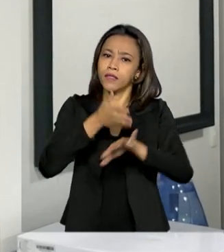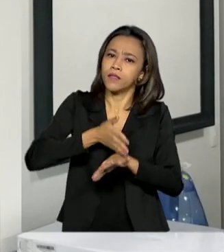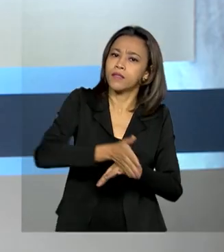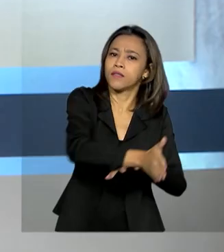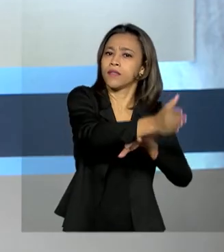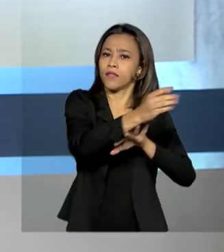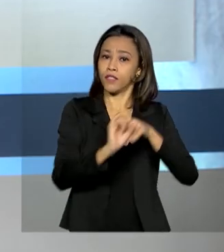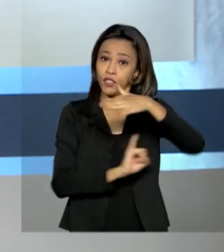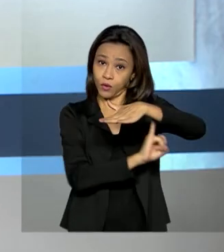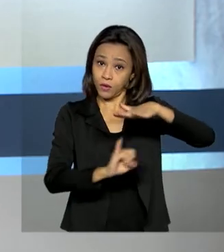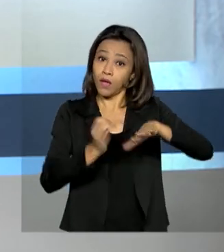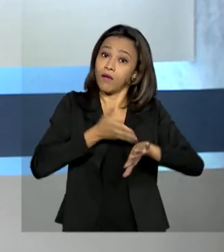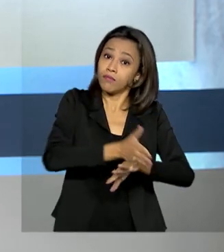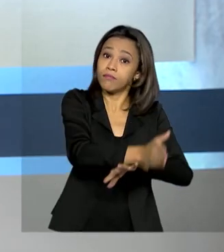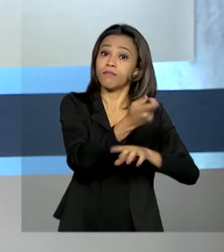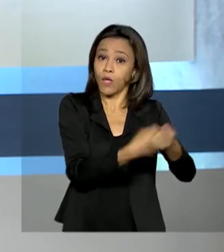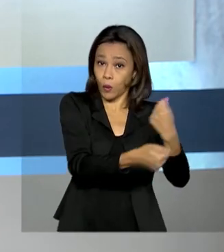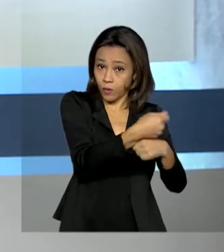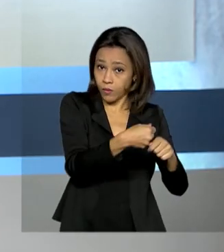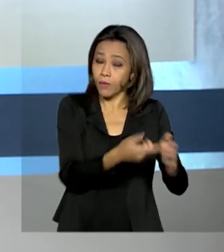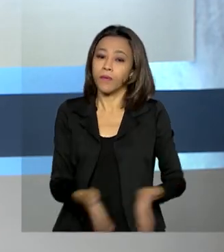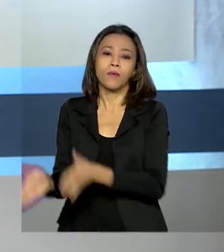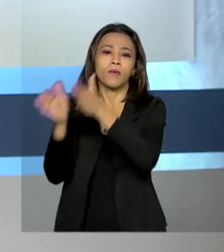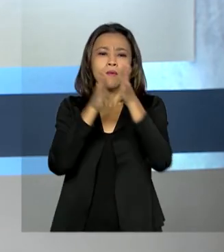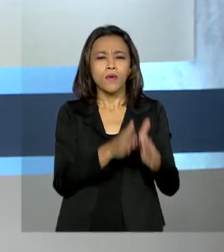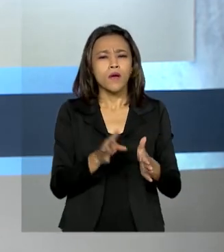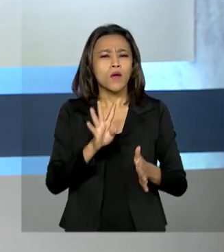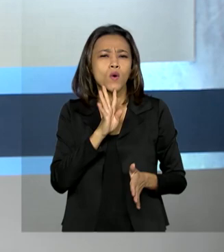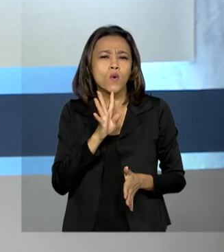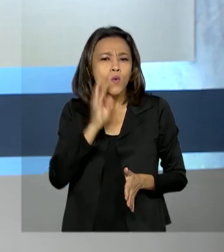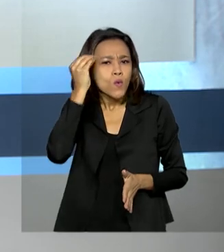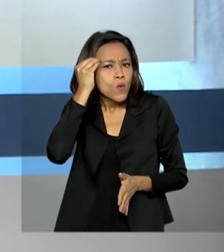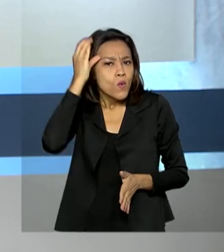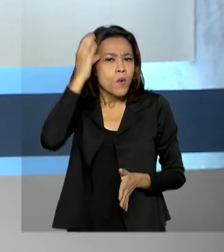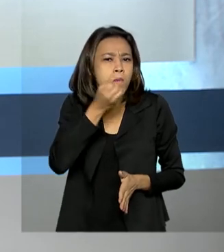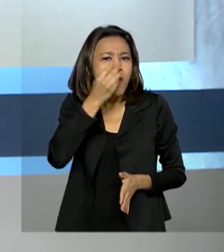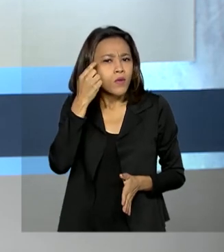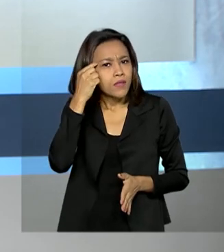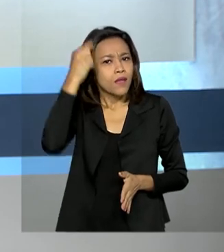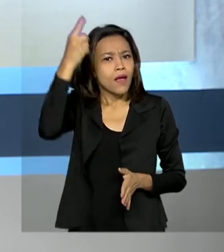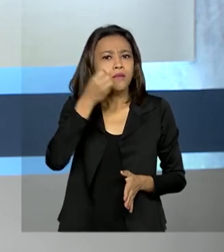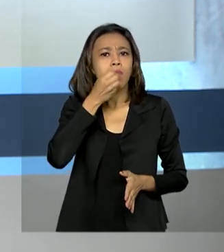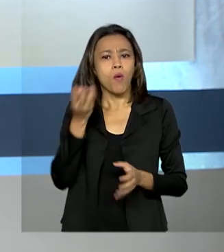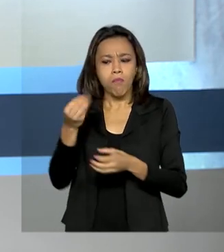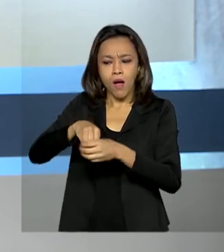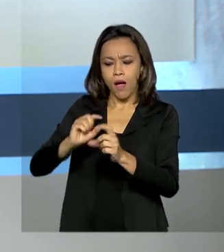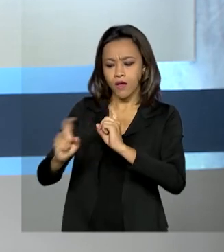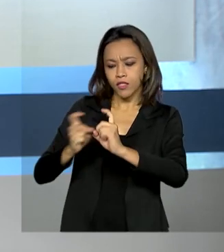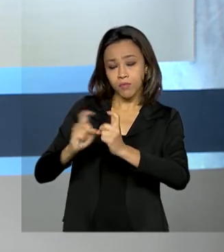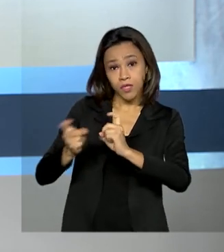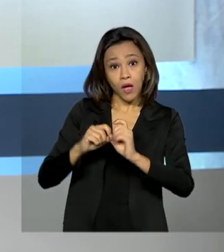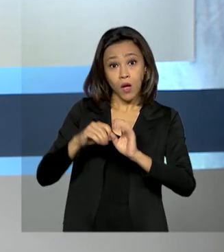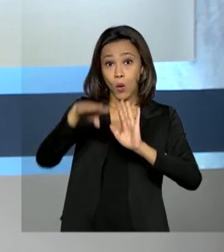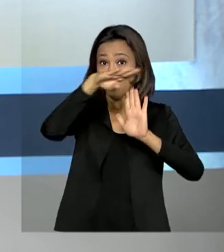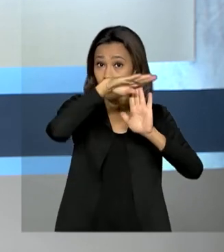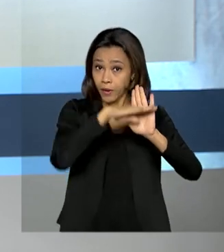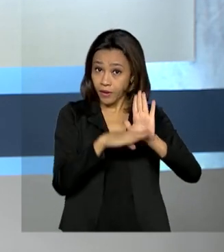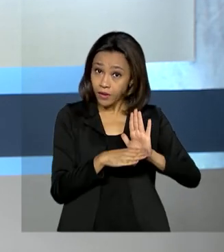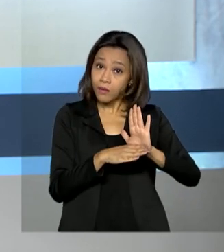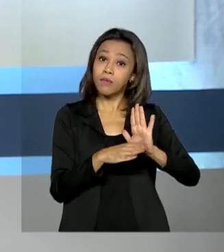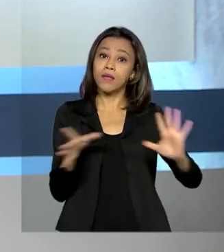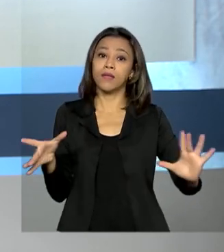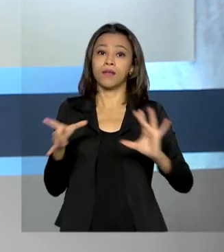econômicas. Conhecimento e boas ideias para gerir um negócio. O programa Brasil Mais, do Ministério da